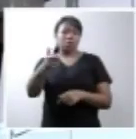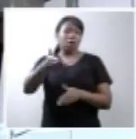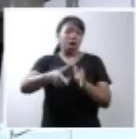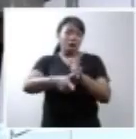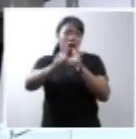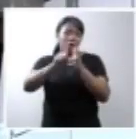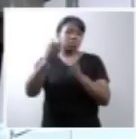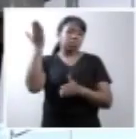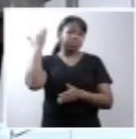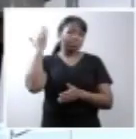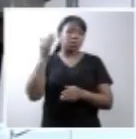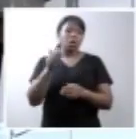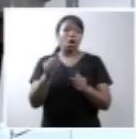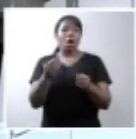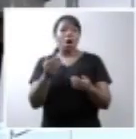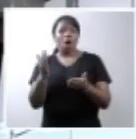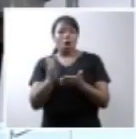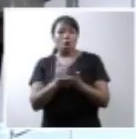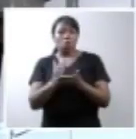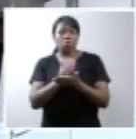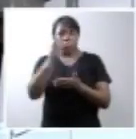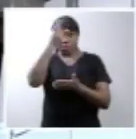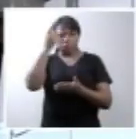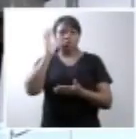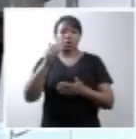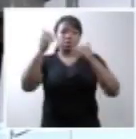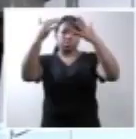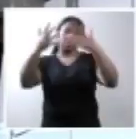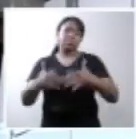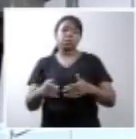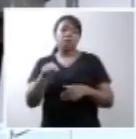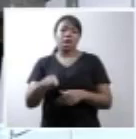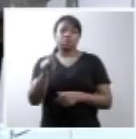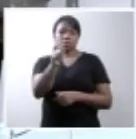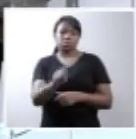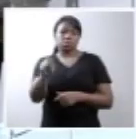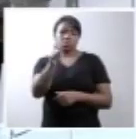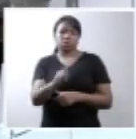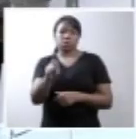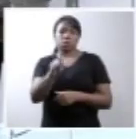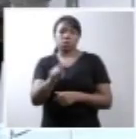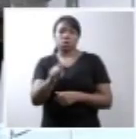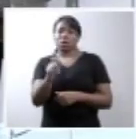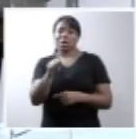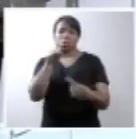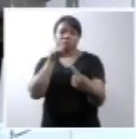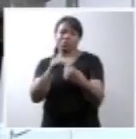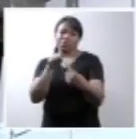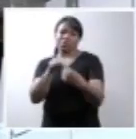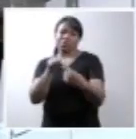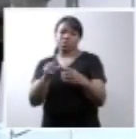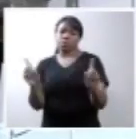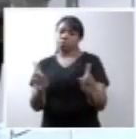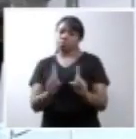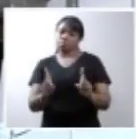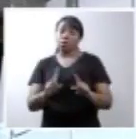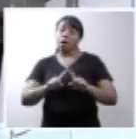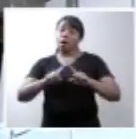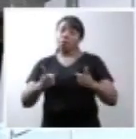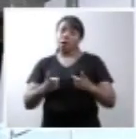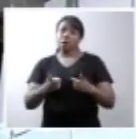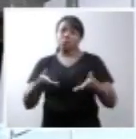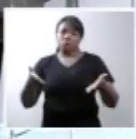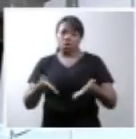por alguns dos depoentes. Esta é uma associação com a qual não concordamos. Mais ainda,